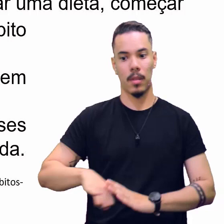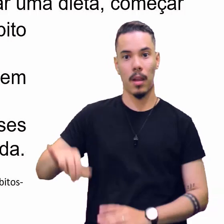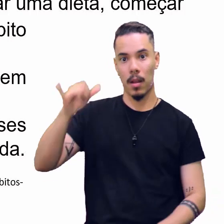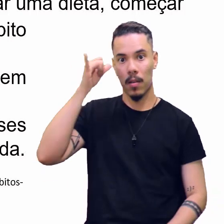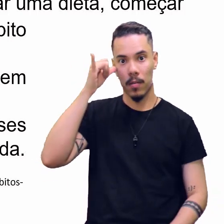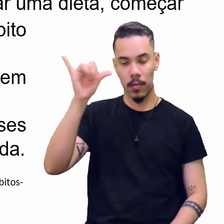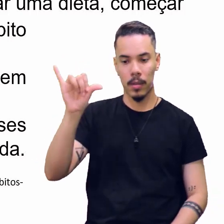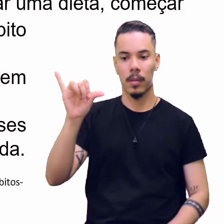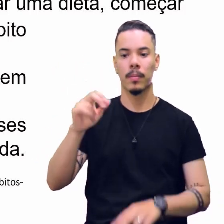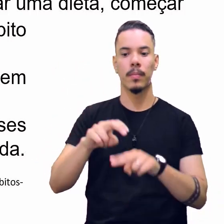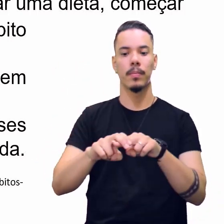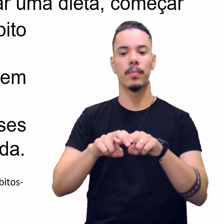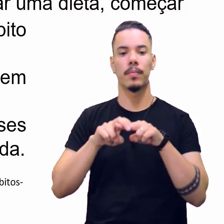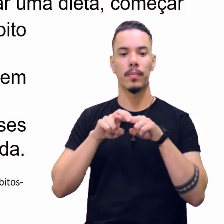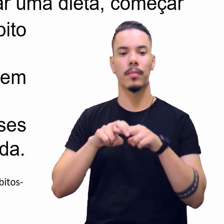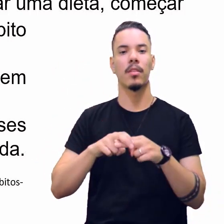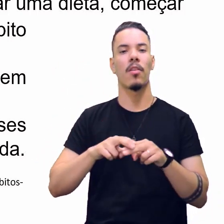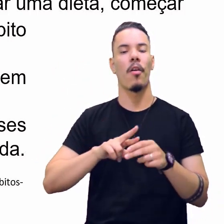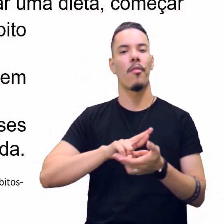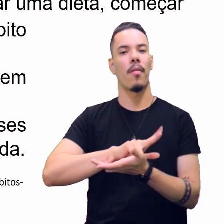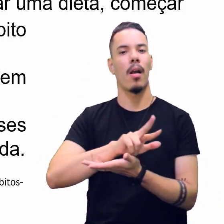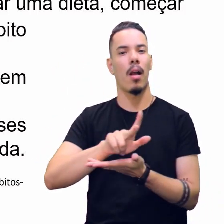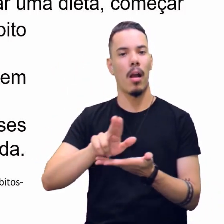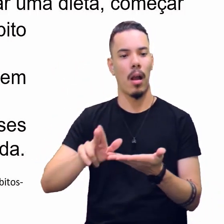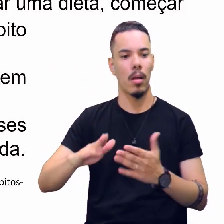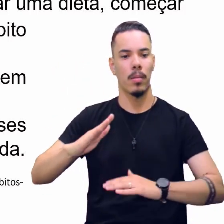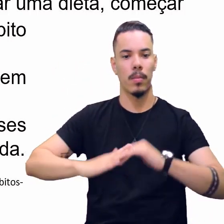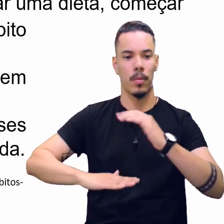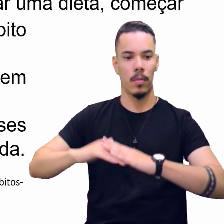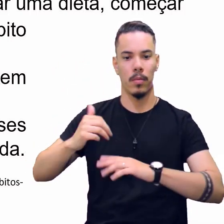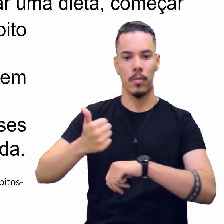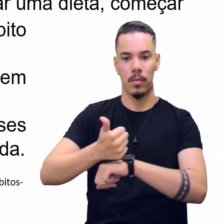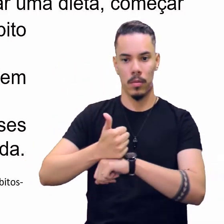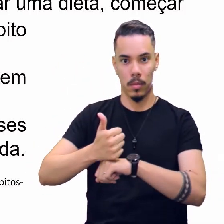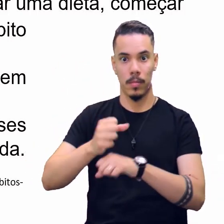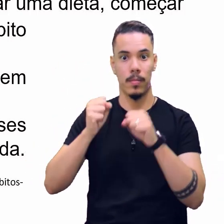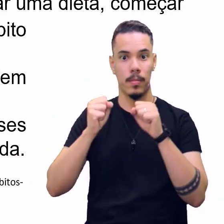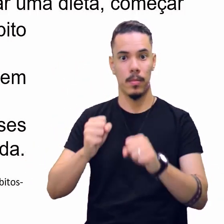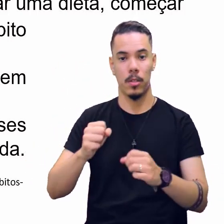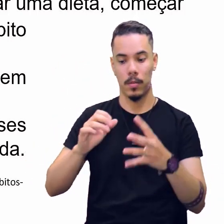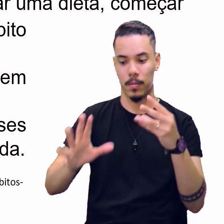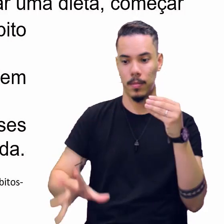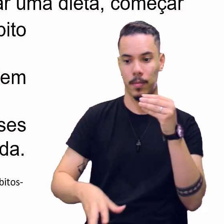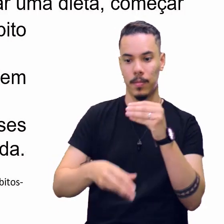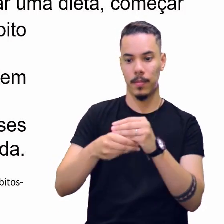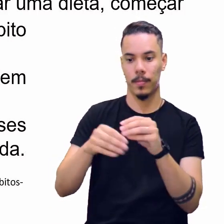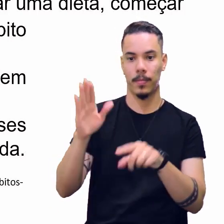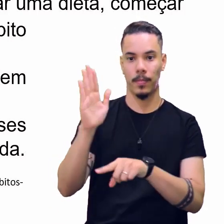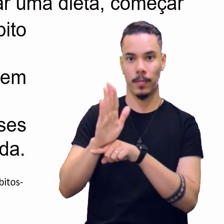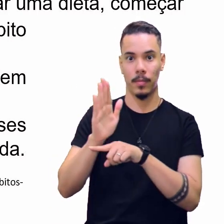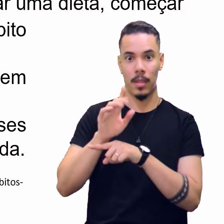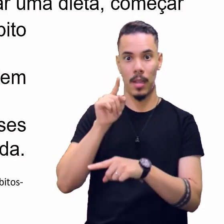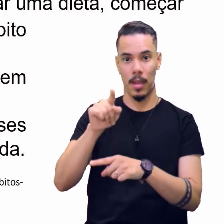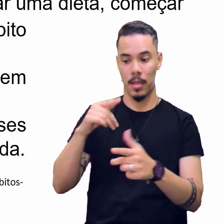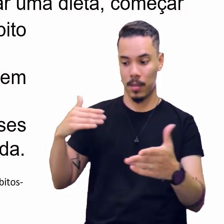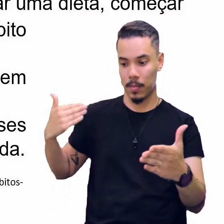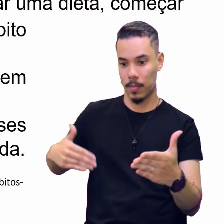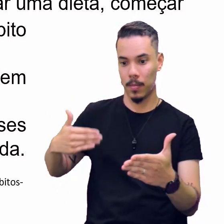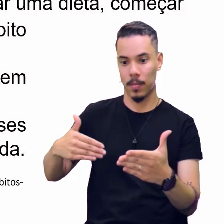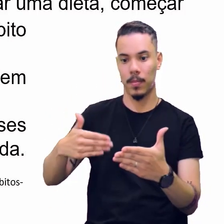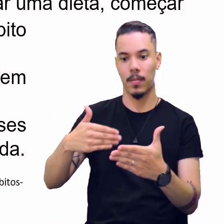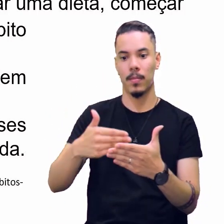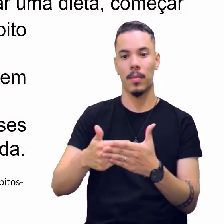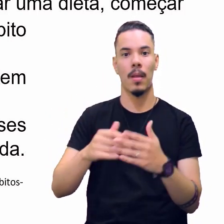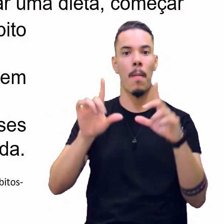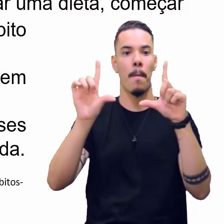isso, vários profissionais e atividade podem contribuir para que este processo seja